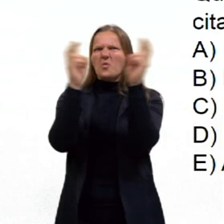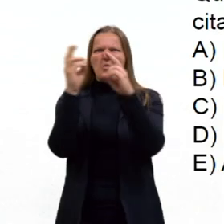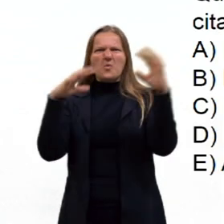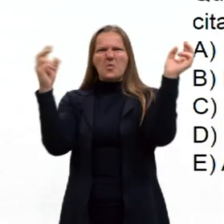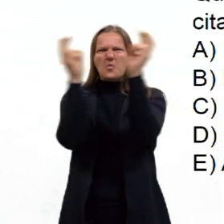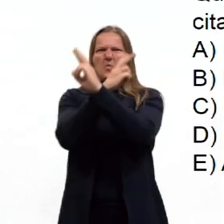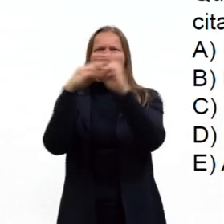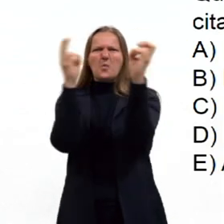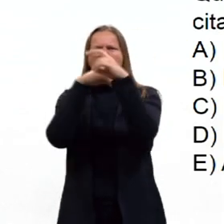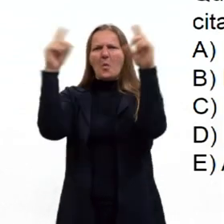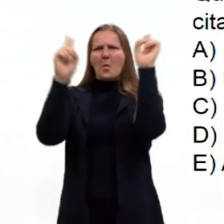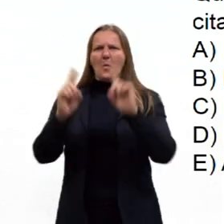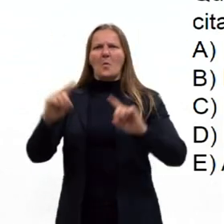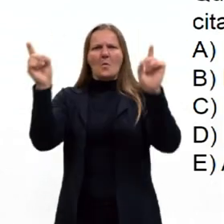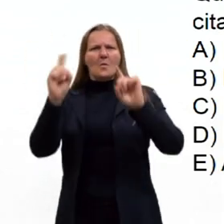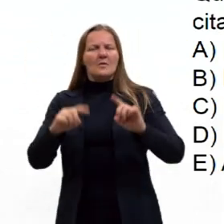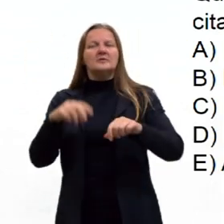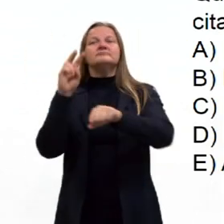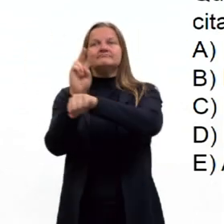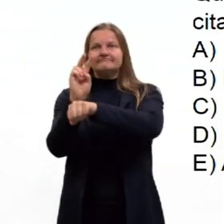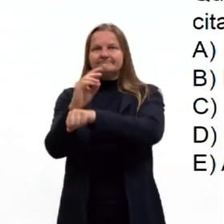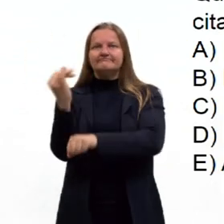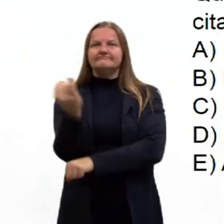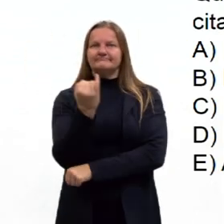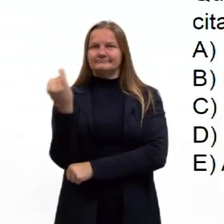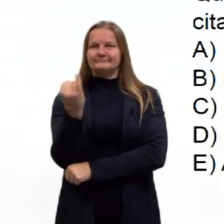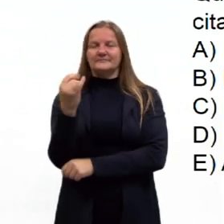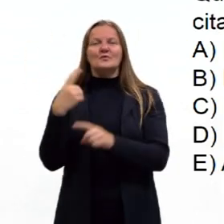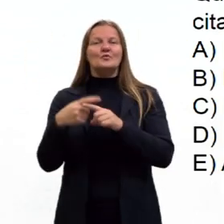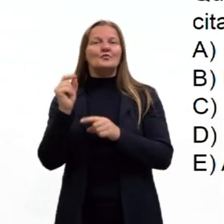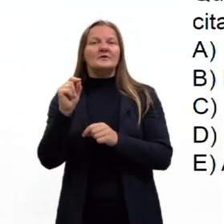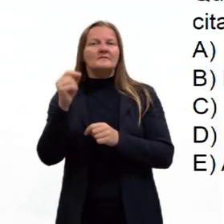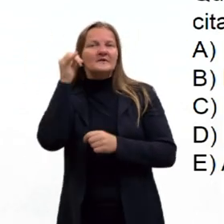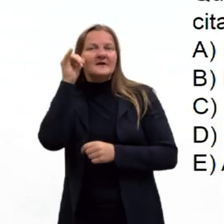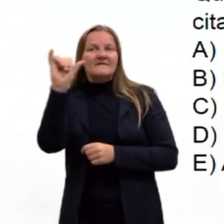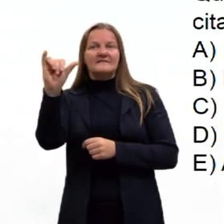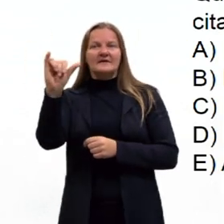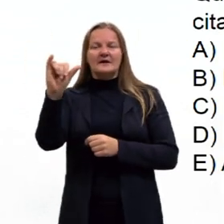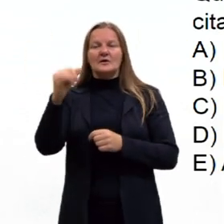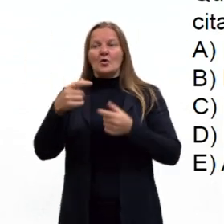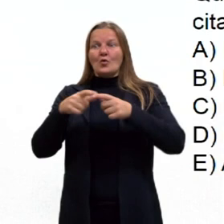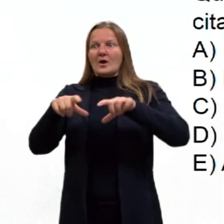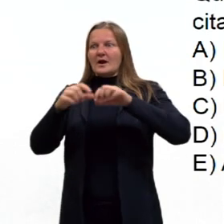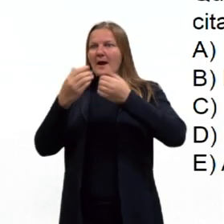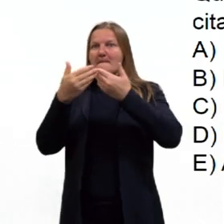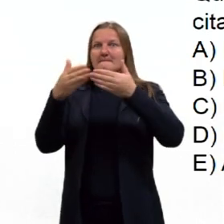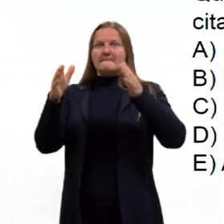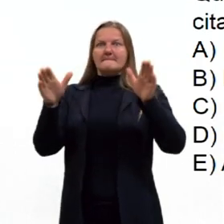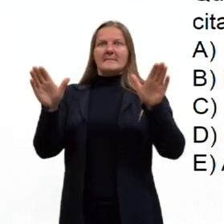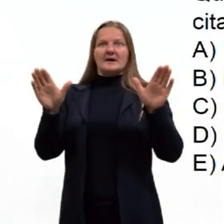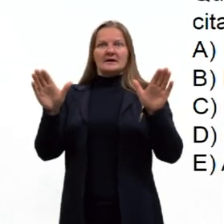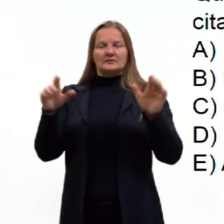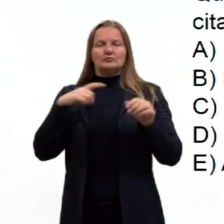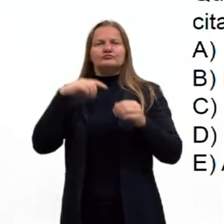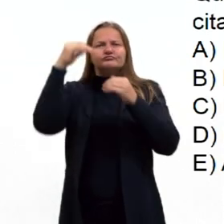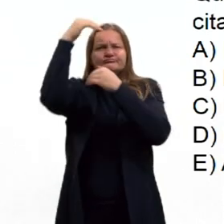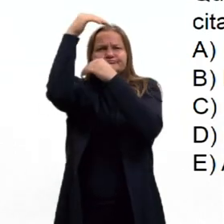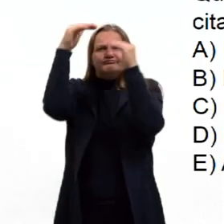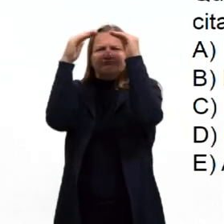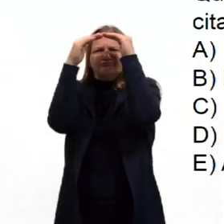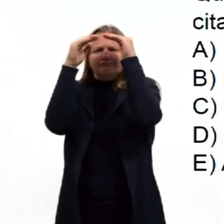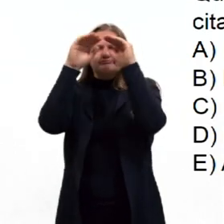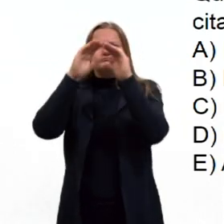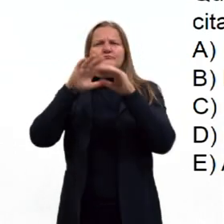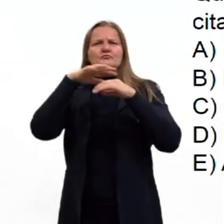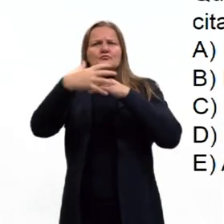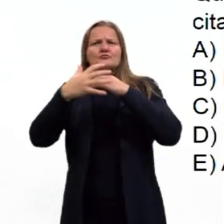raios, alguns cuidados são importantes, como evitar ambientes abertos. Um bom abrigo para proteção